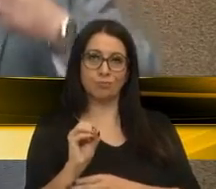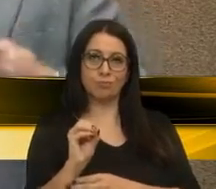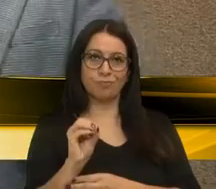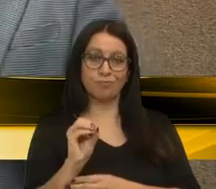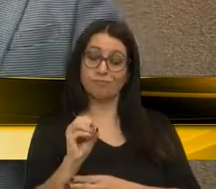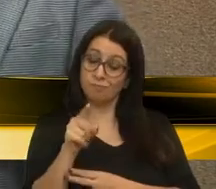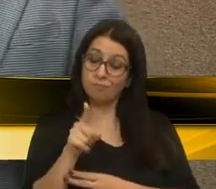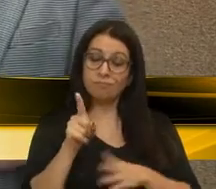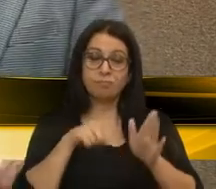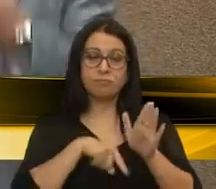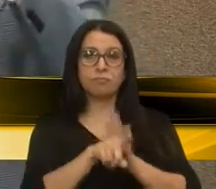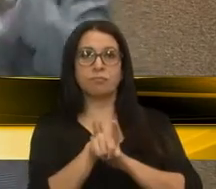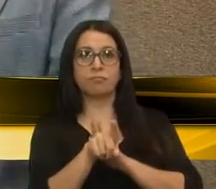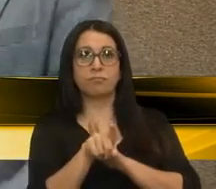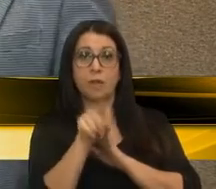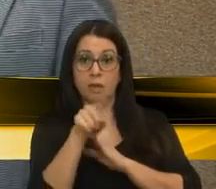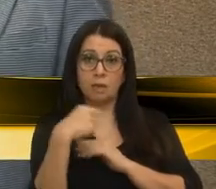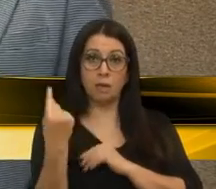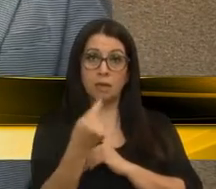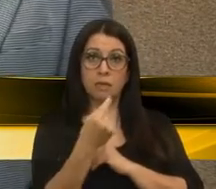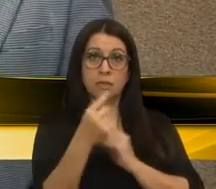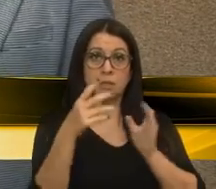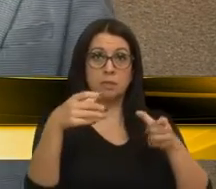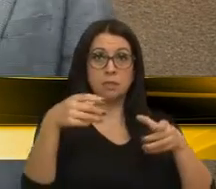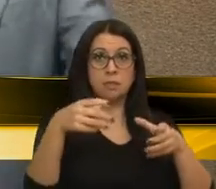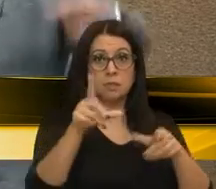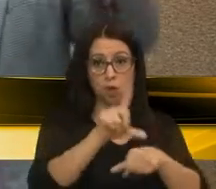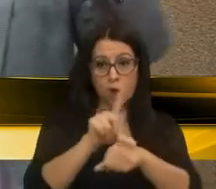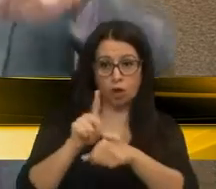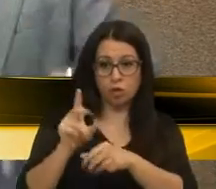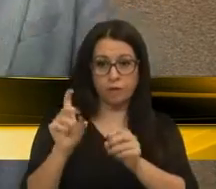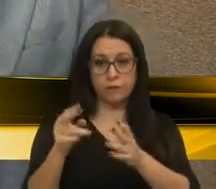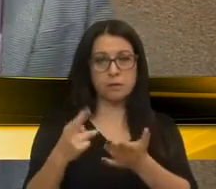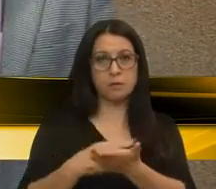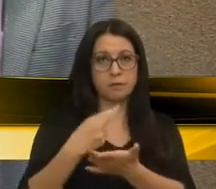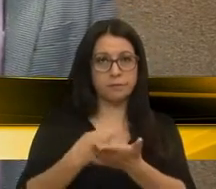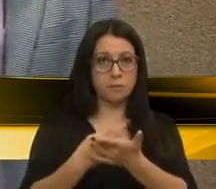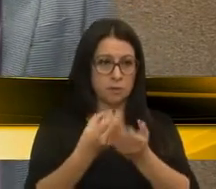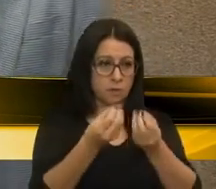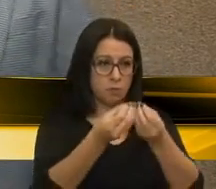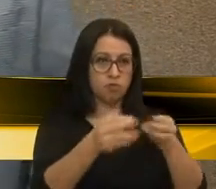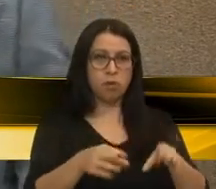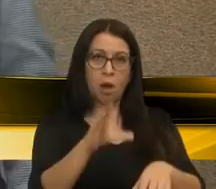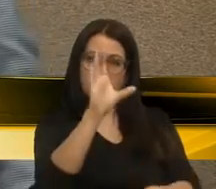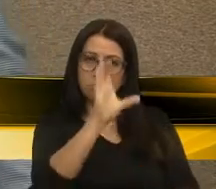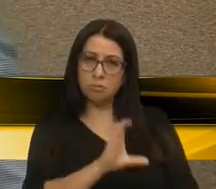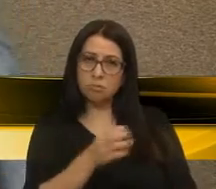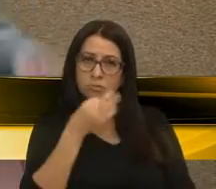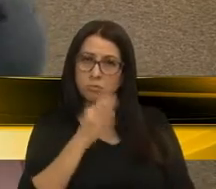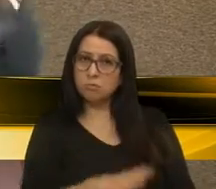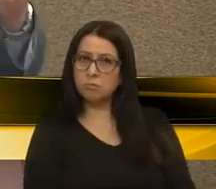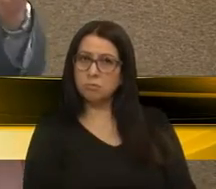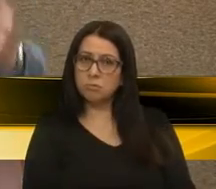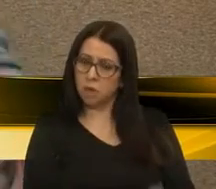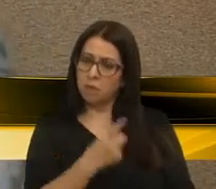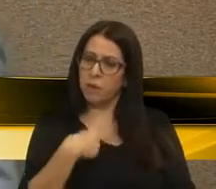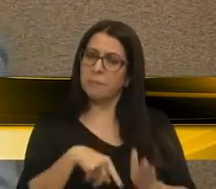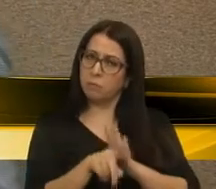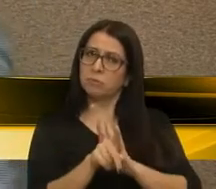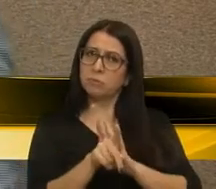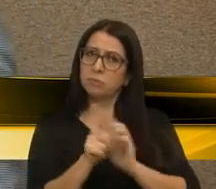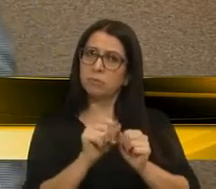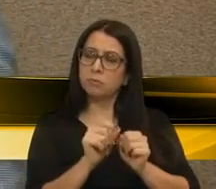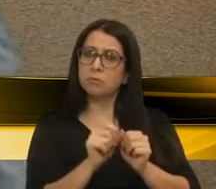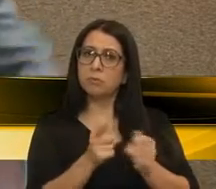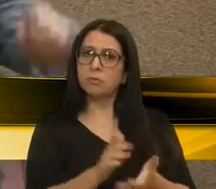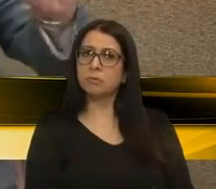pergunta. Estas bancas, elas prejudicaram o cidadão caixiense? Essa é uma pergunta que nós temos